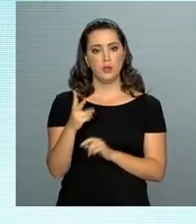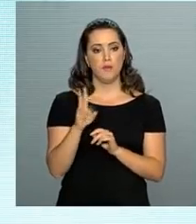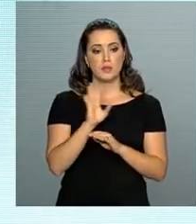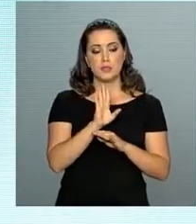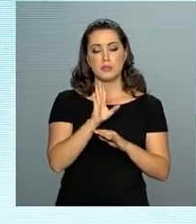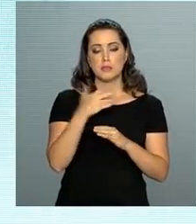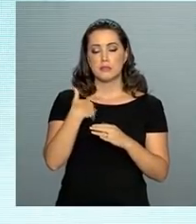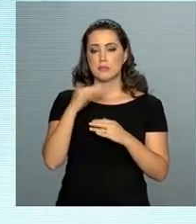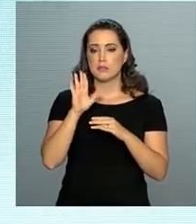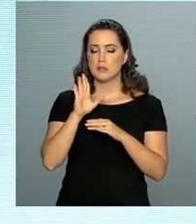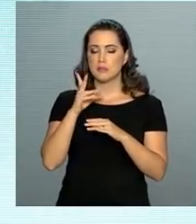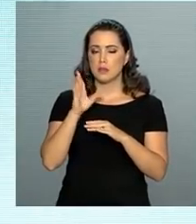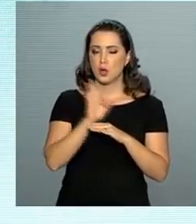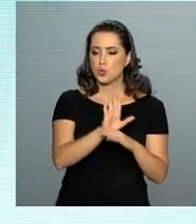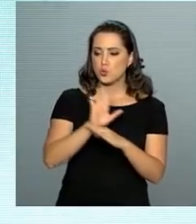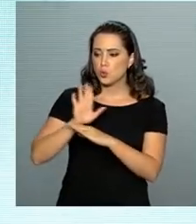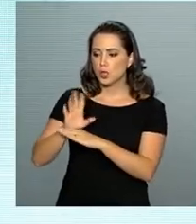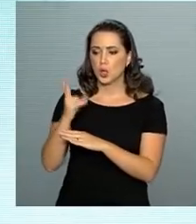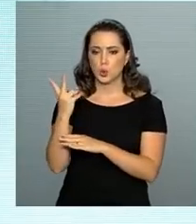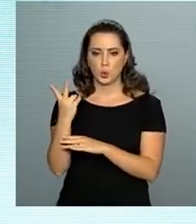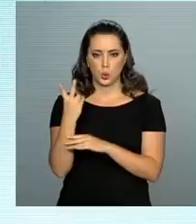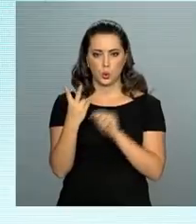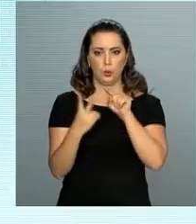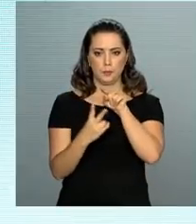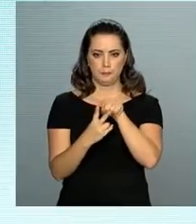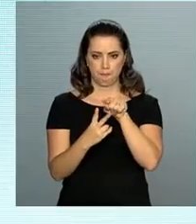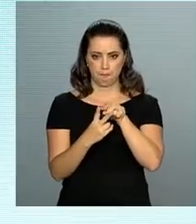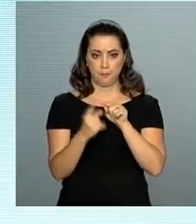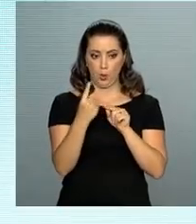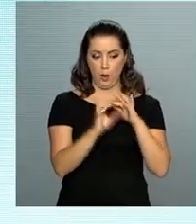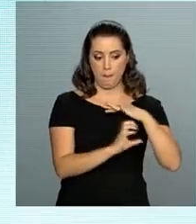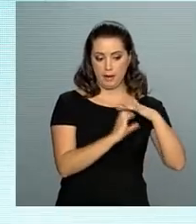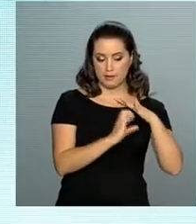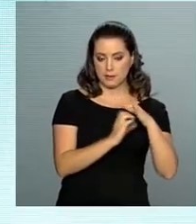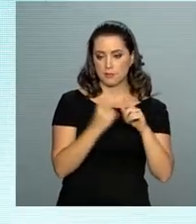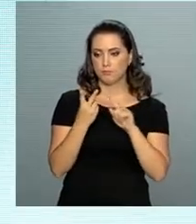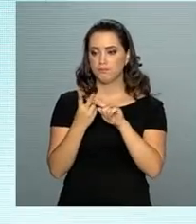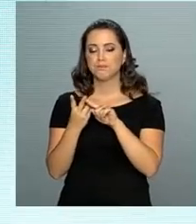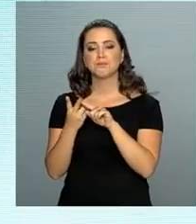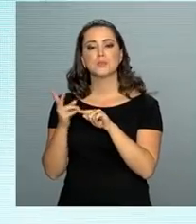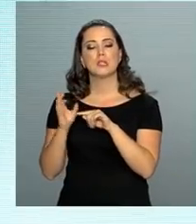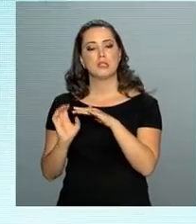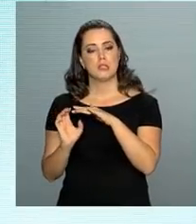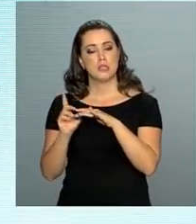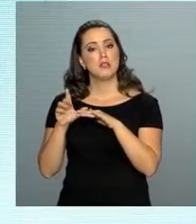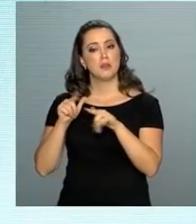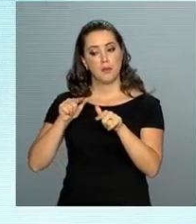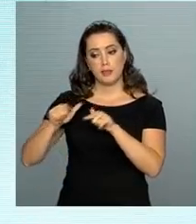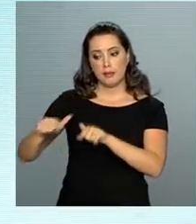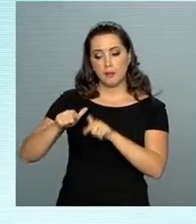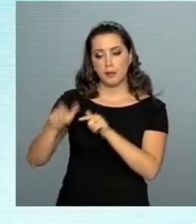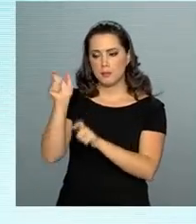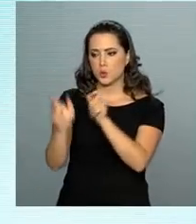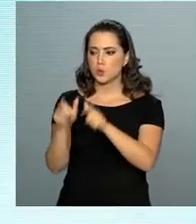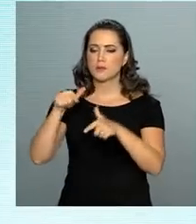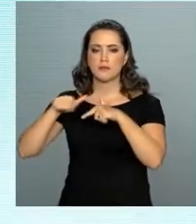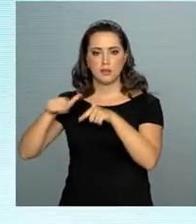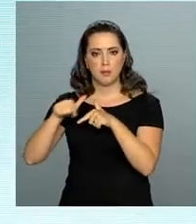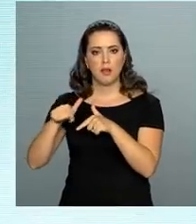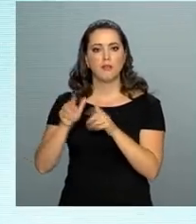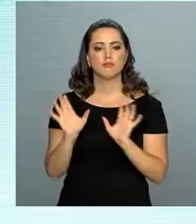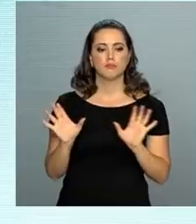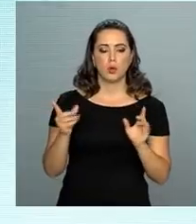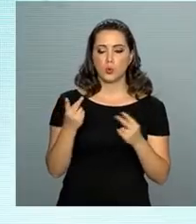produtivas do nosso país. O empresariado, de um lado, e de outro lado, os trabalhadores. Porque, é claro,